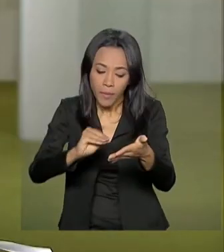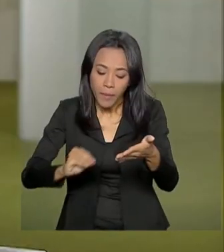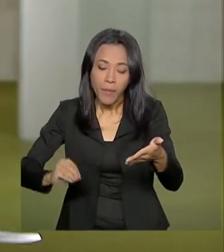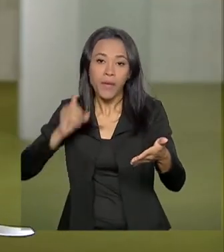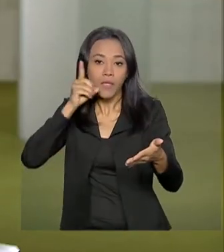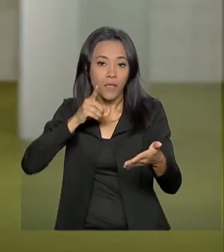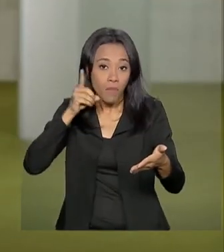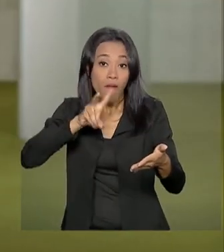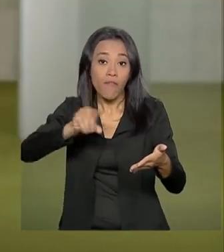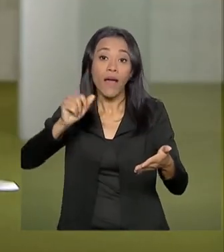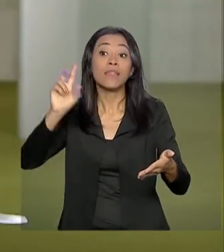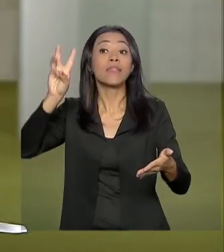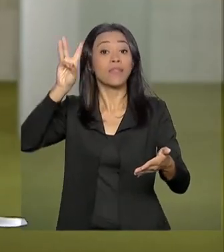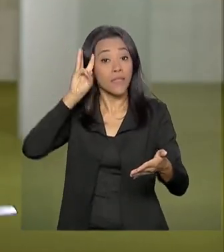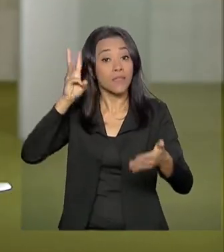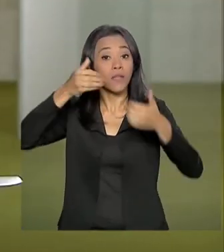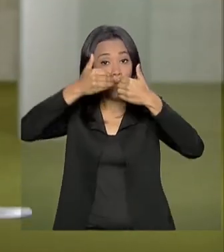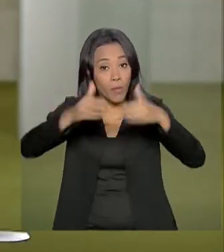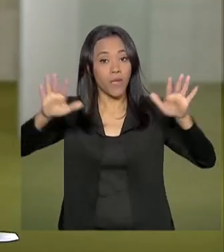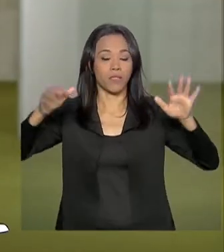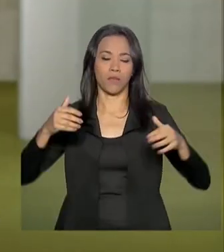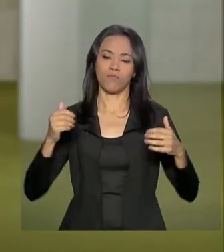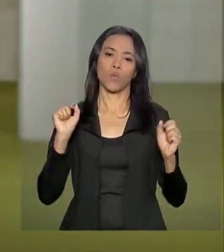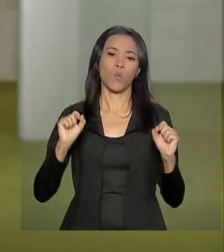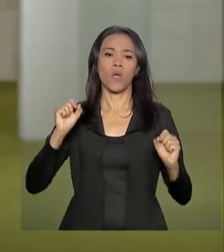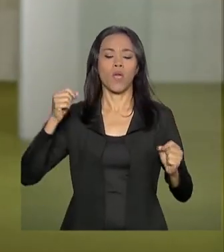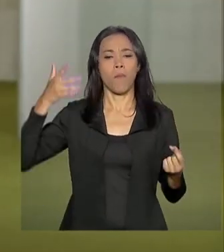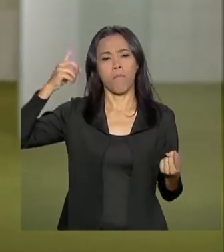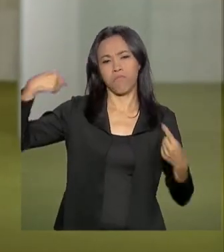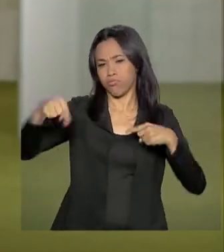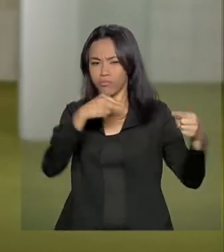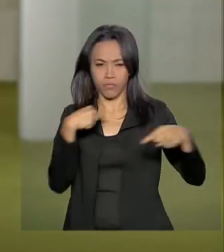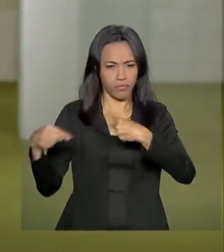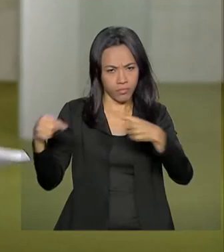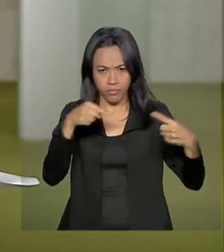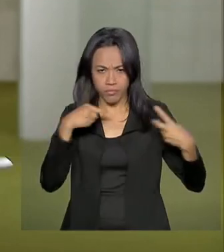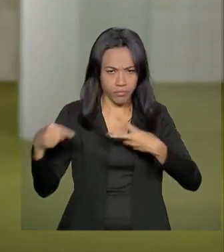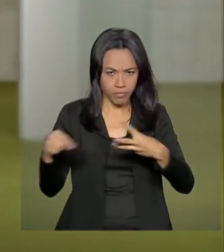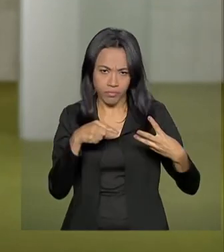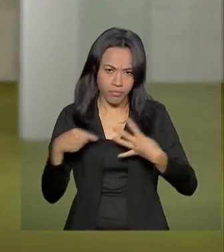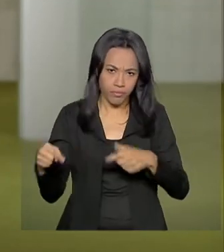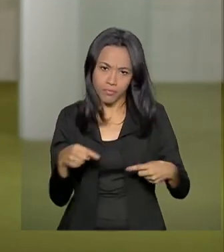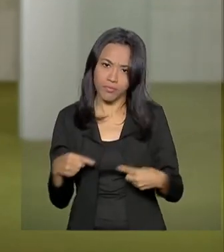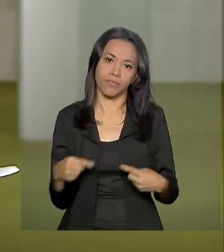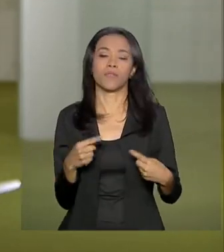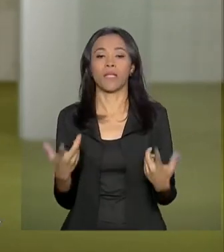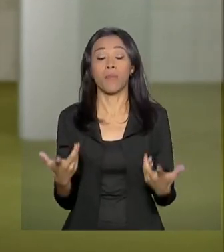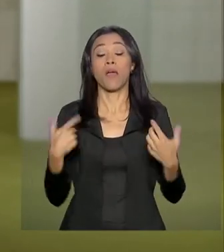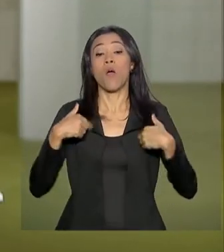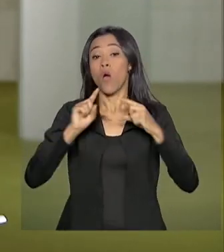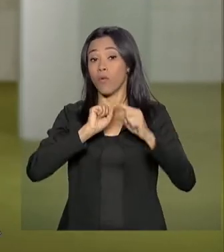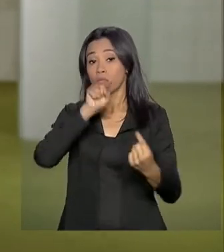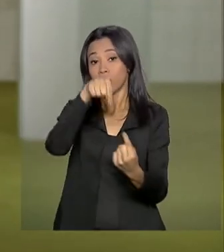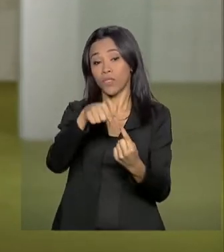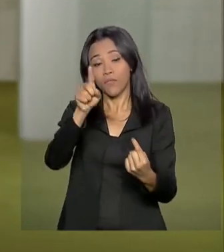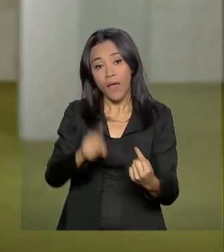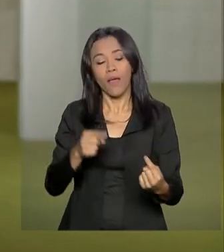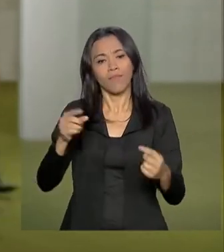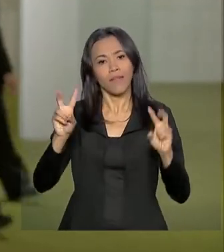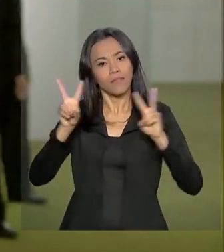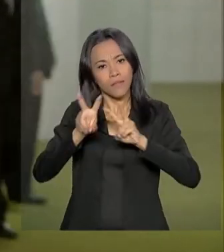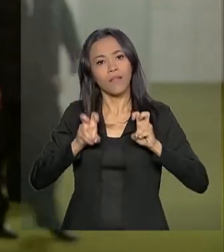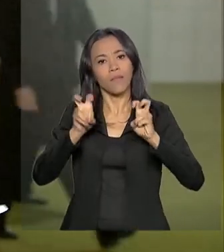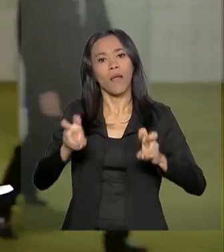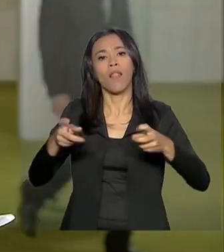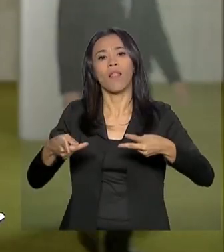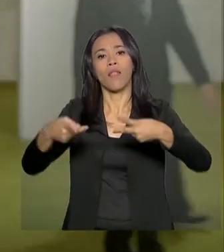partir de terça-feira, quando se iniciará, então, a fase dos debates. A ideia dos articuladores é colocar esse assunto para votação na